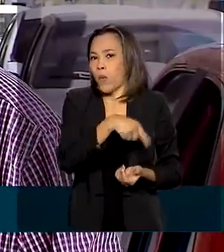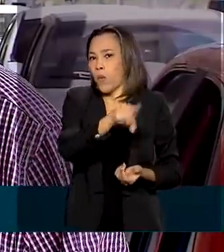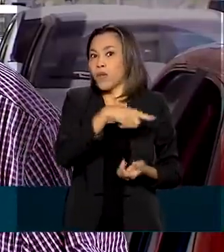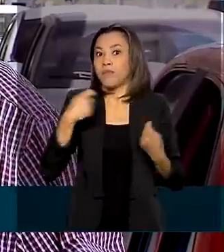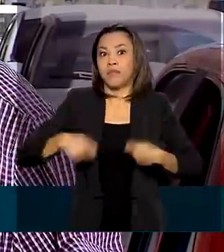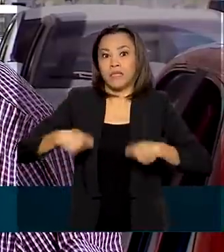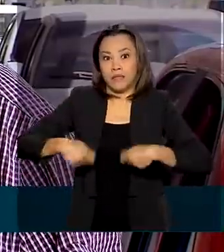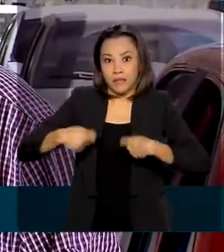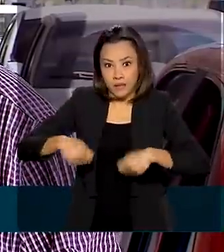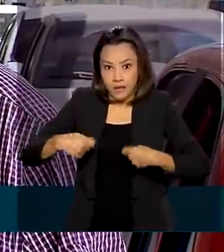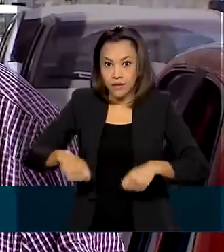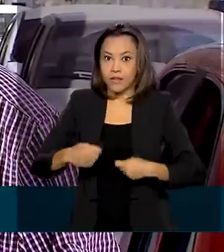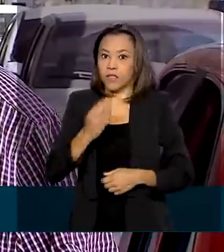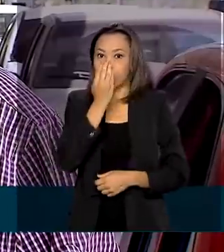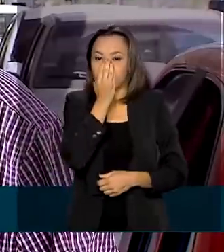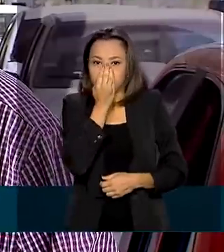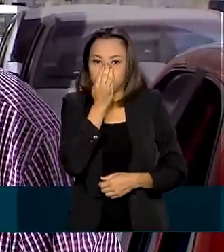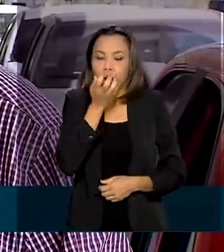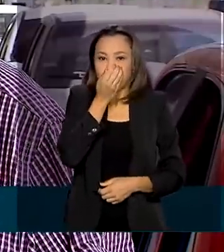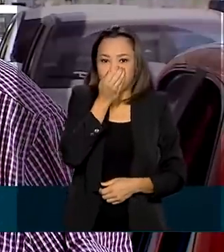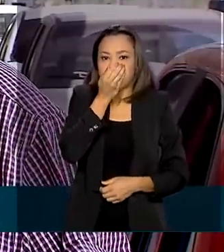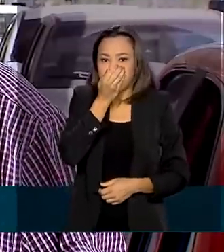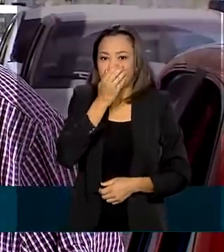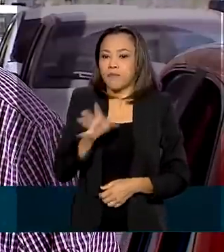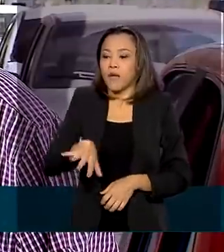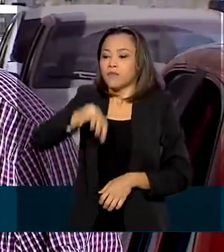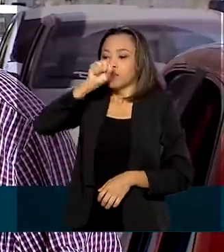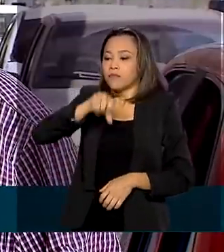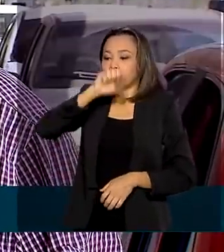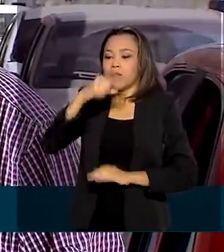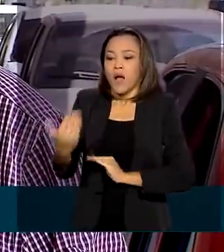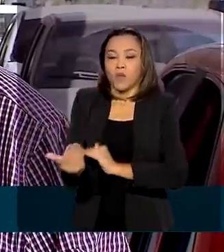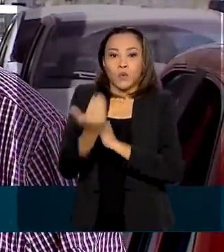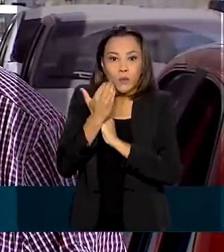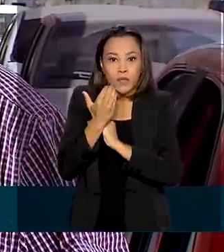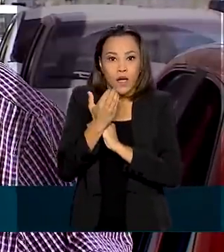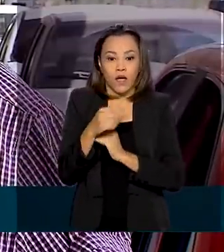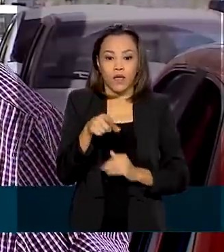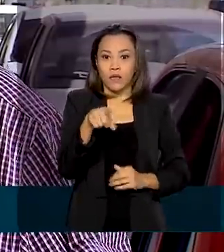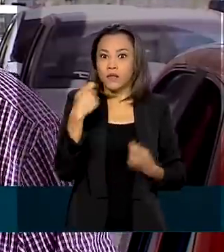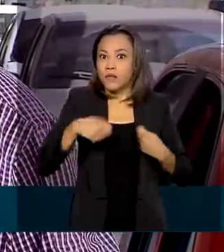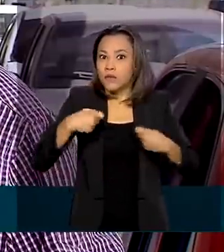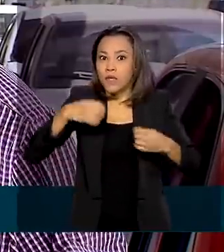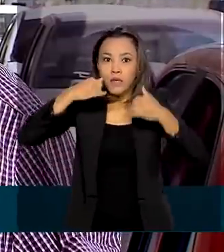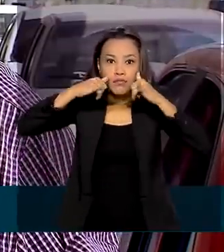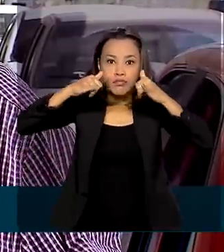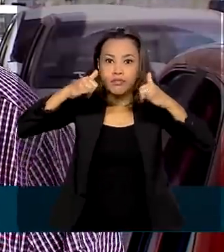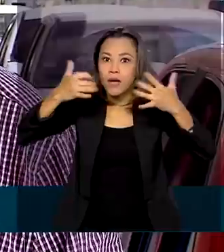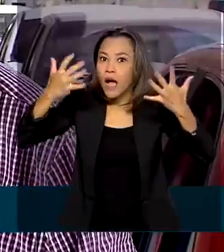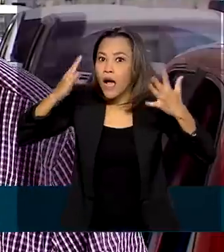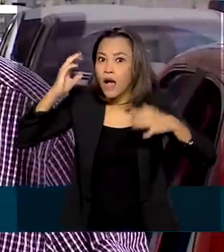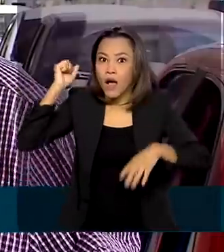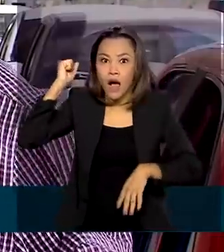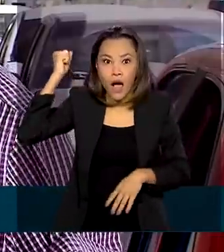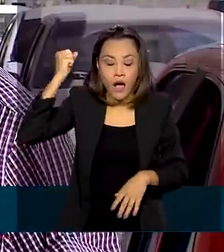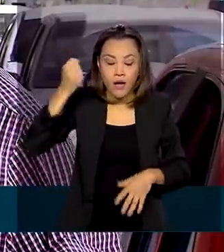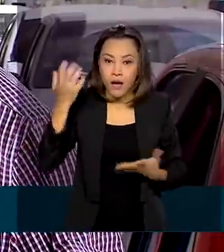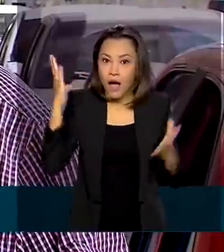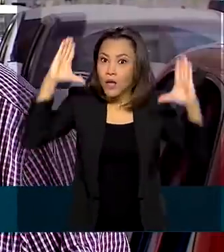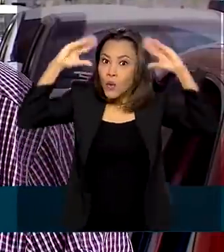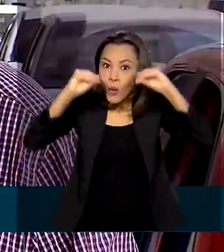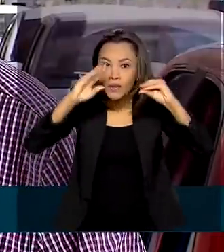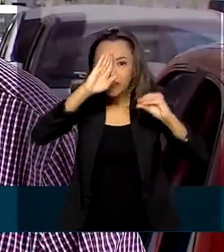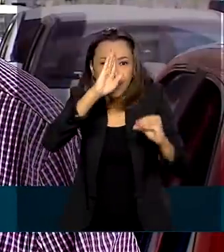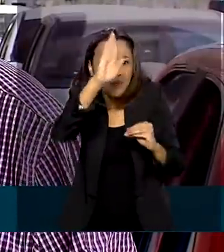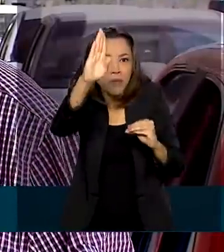aparelhos, nebulizador, bombinhas para ajudar a respirar. E sem energia a noite toda, principalmente a